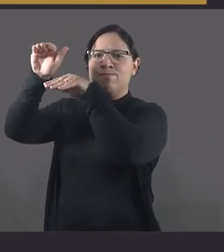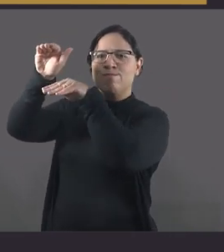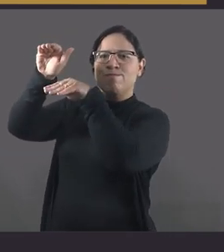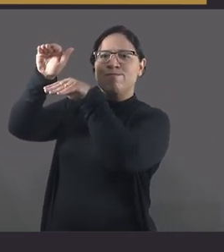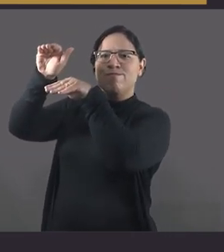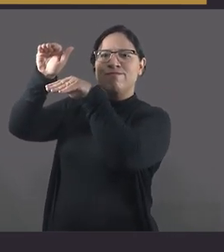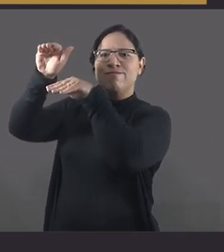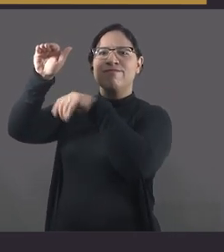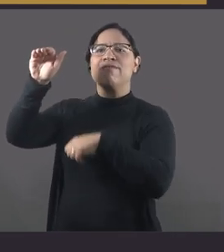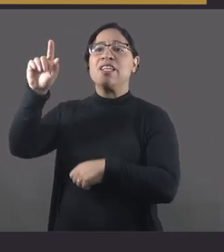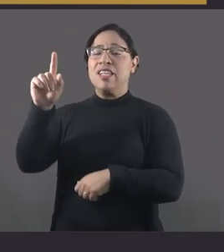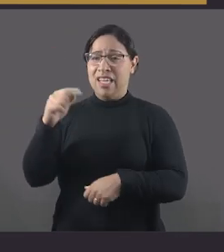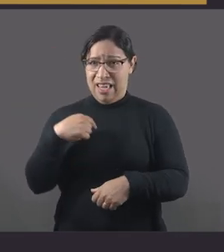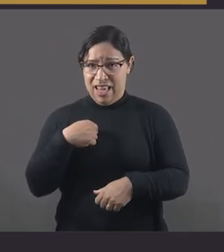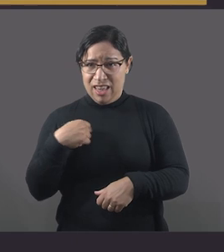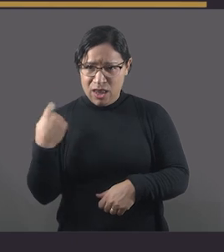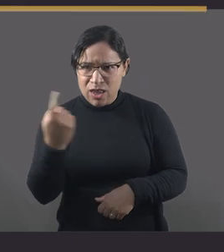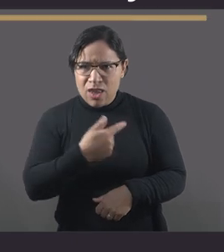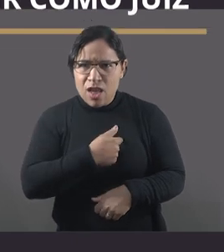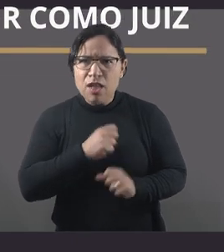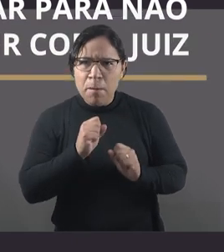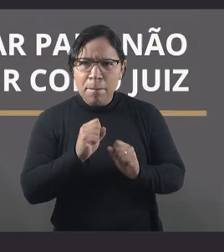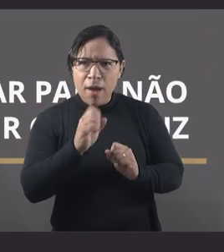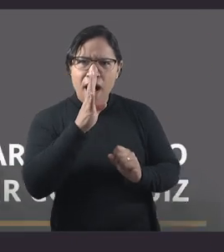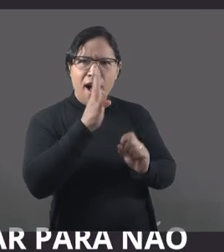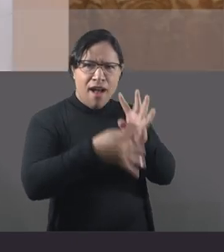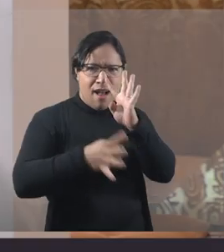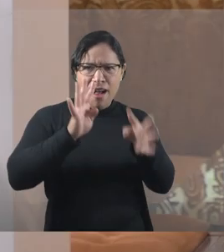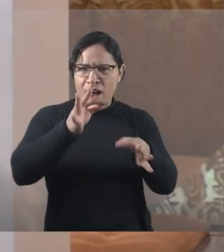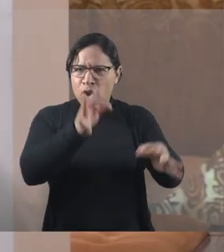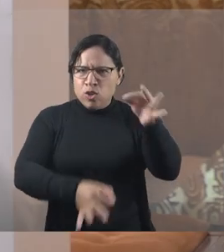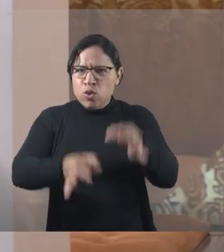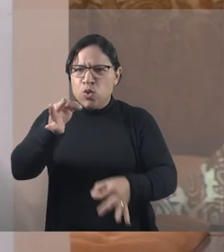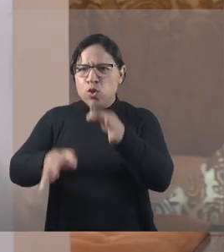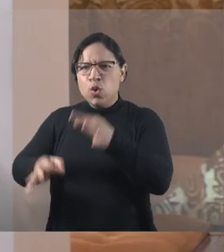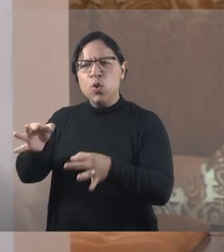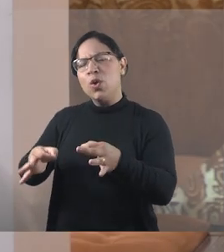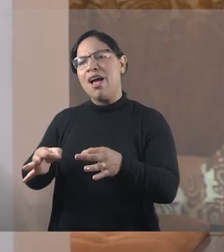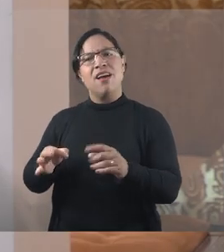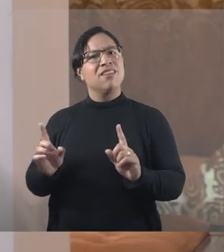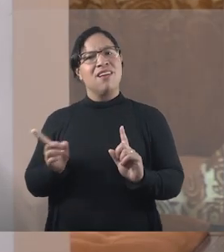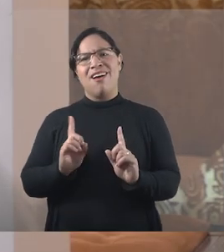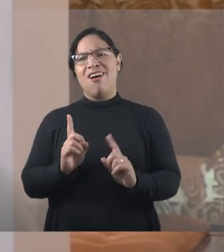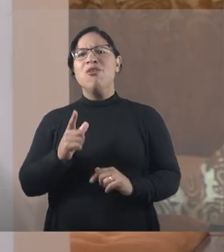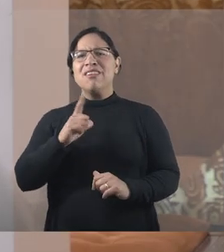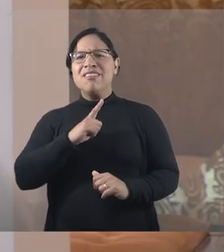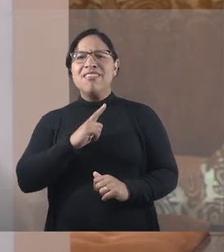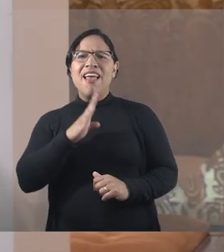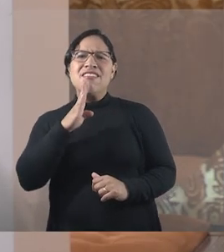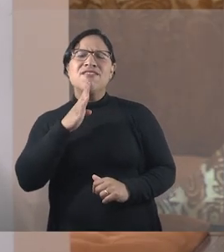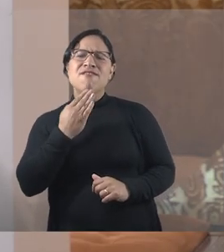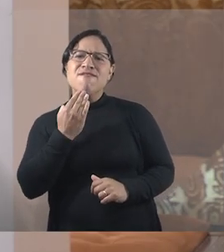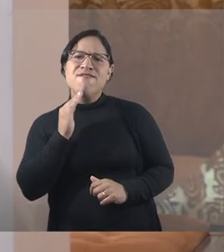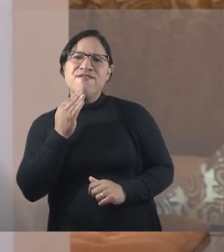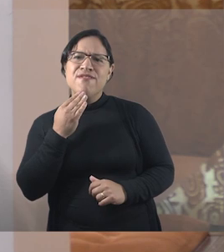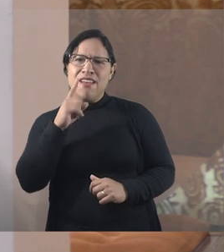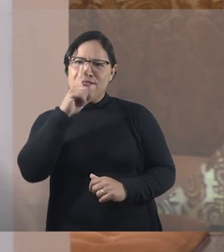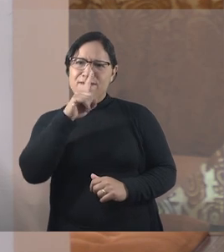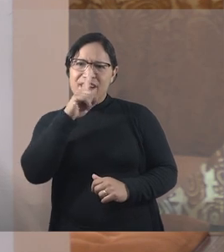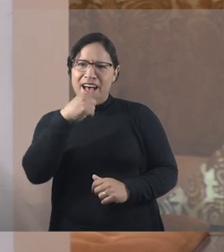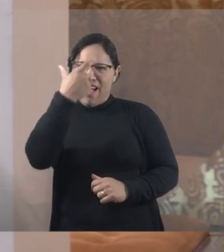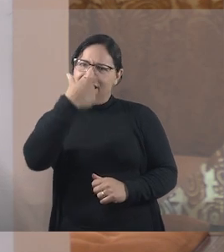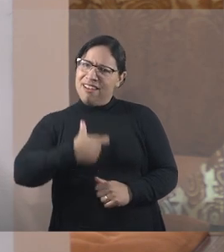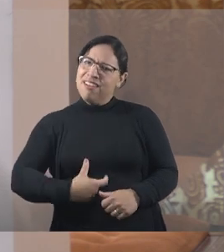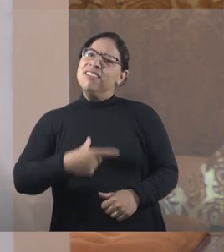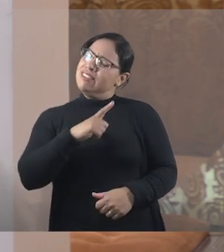as pessoas, de julgar as situações. E a verdade é que nós somos injustos por natureza. Por vezes, nós olhamos para as